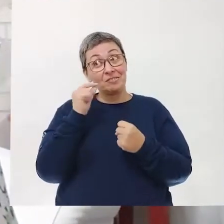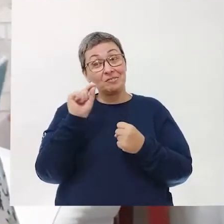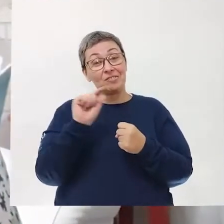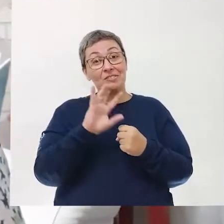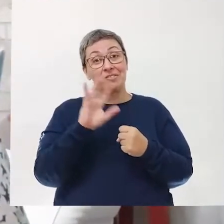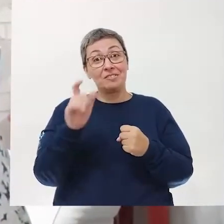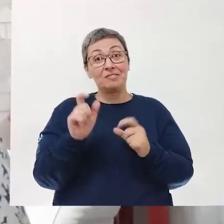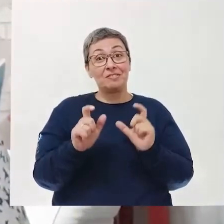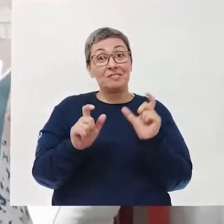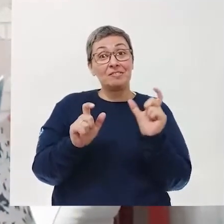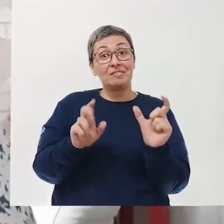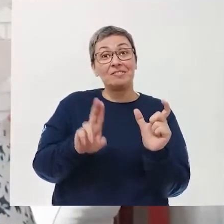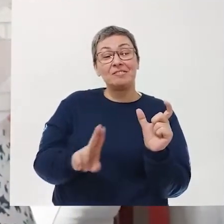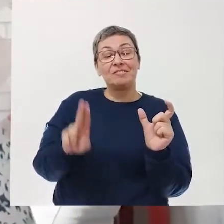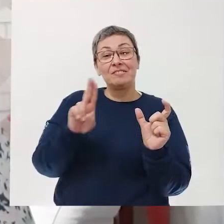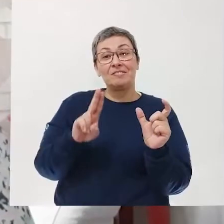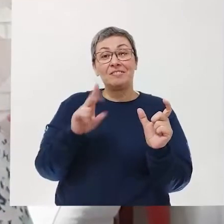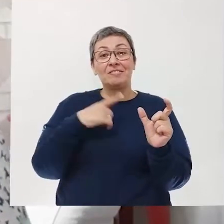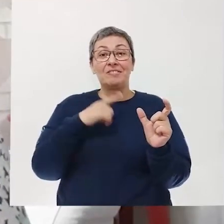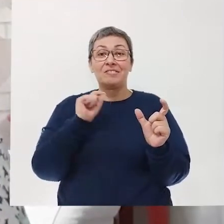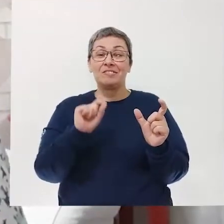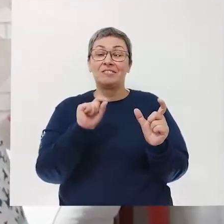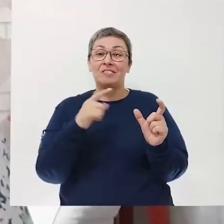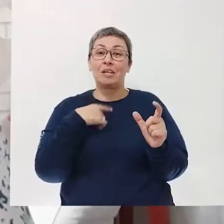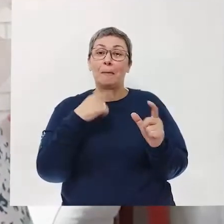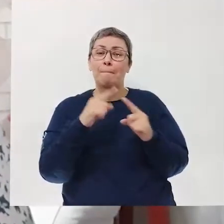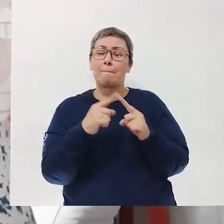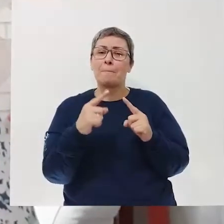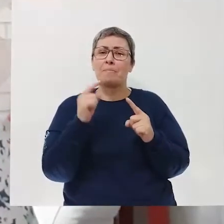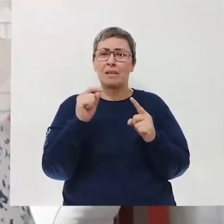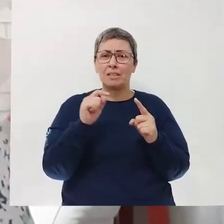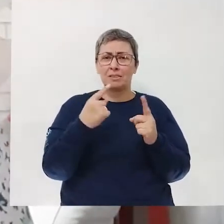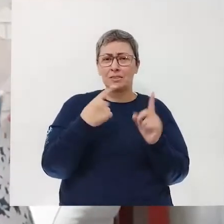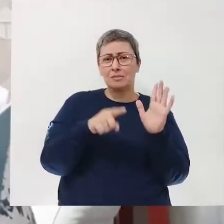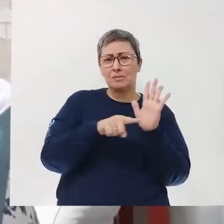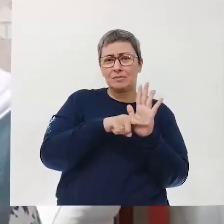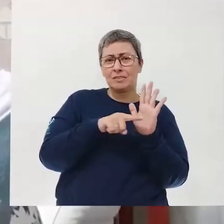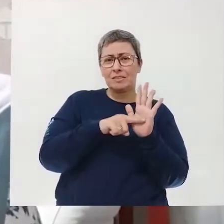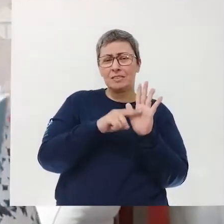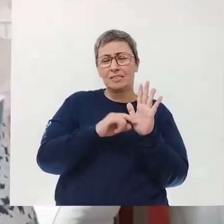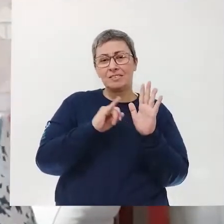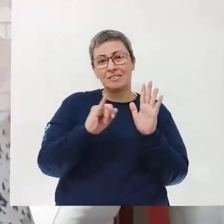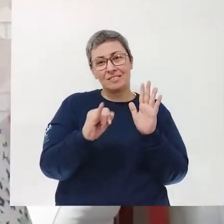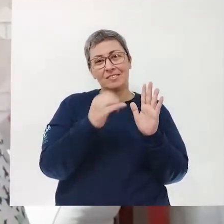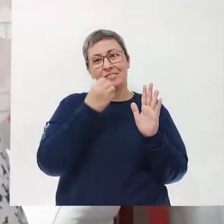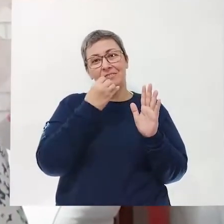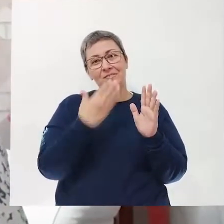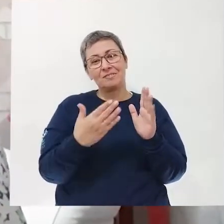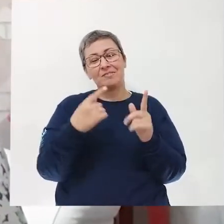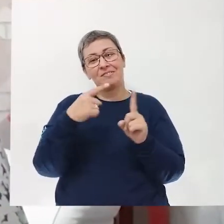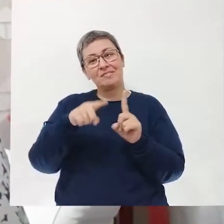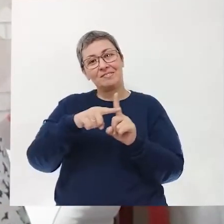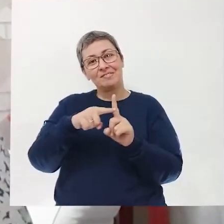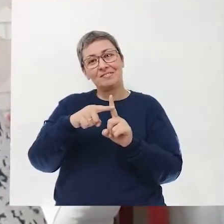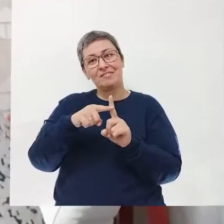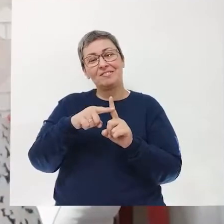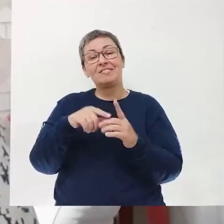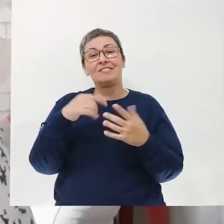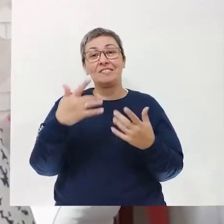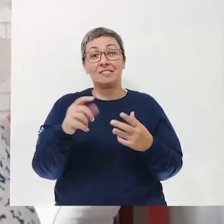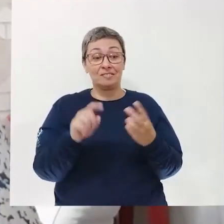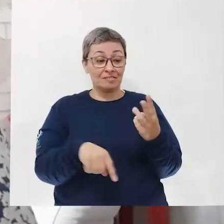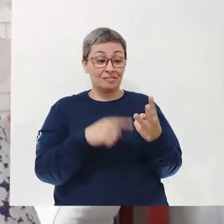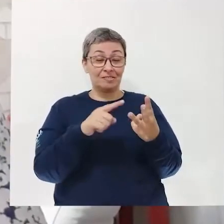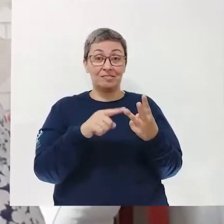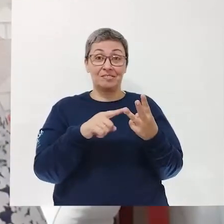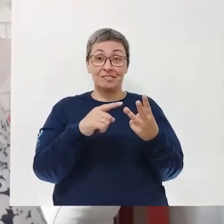leitor e de usar palavras, normalmente, vistas como palavras negativas, para dizer algo bem positivo, não é? E